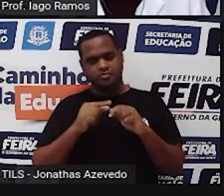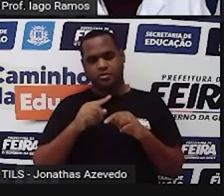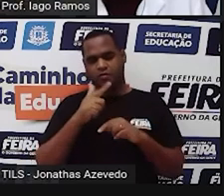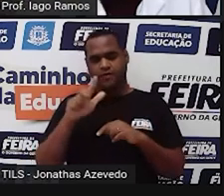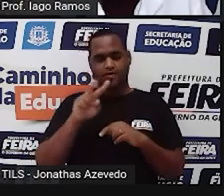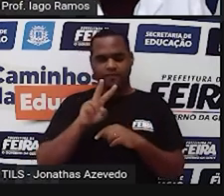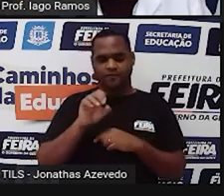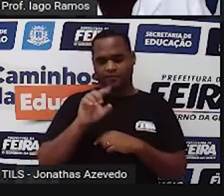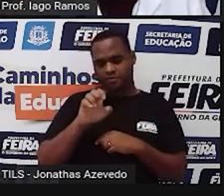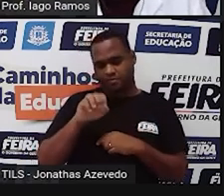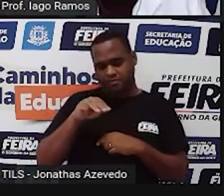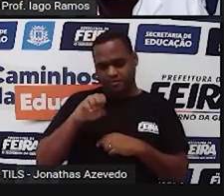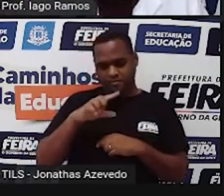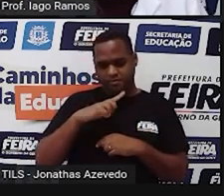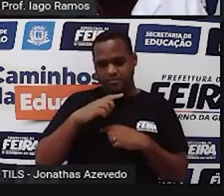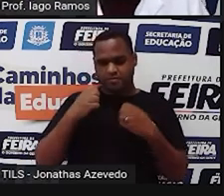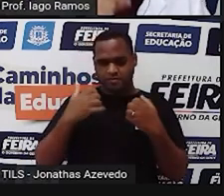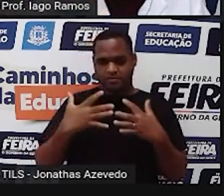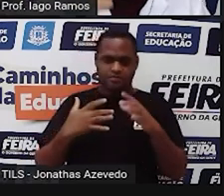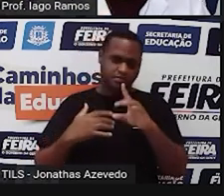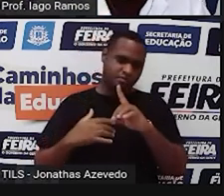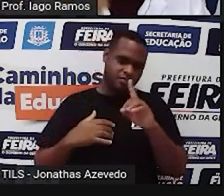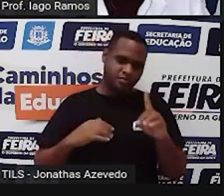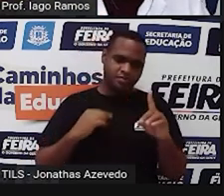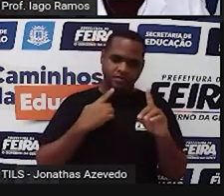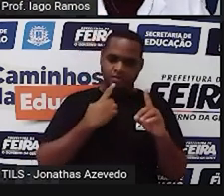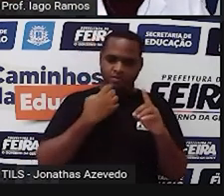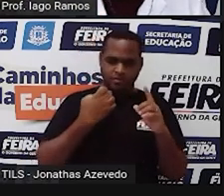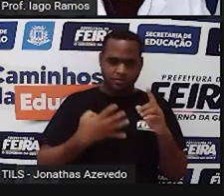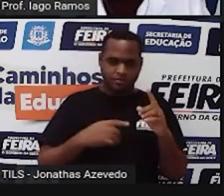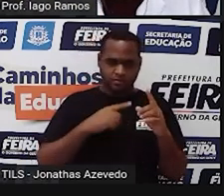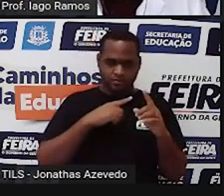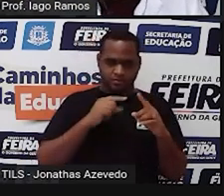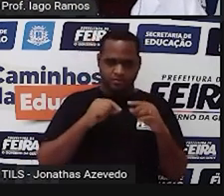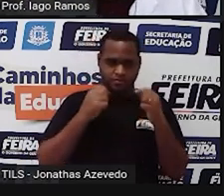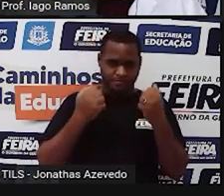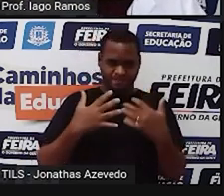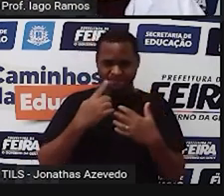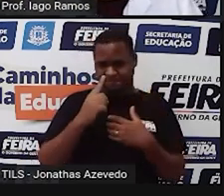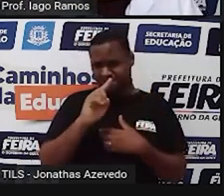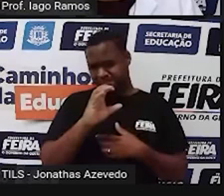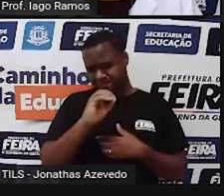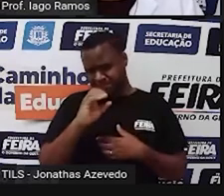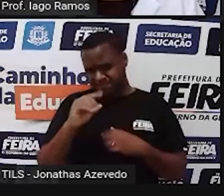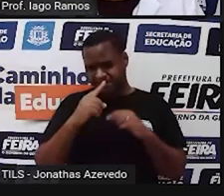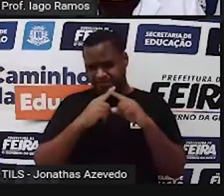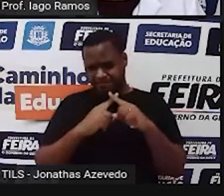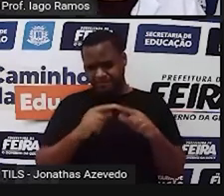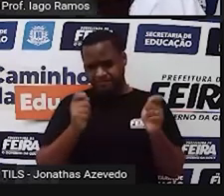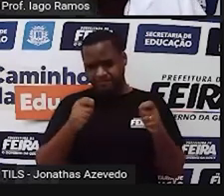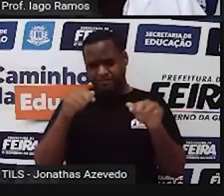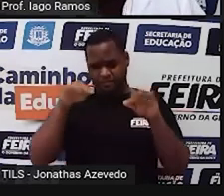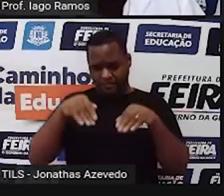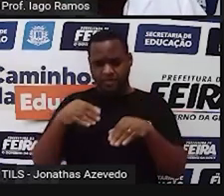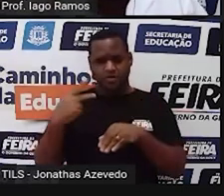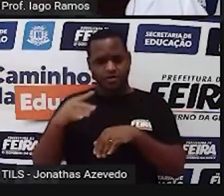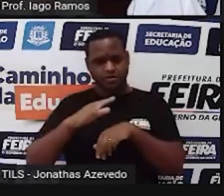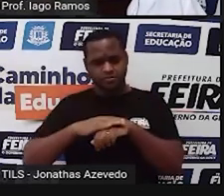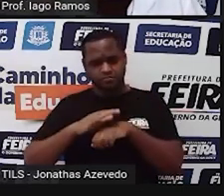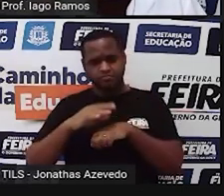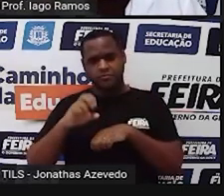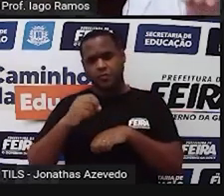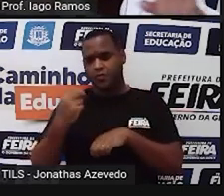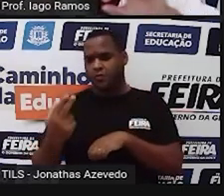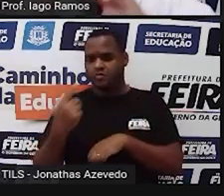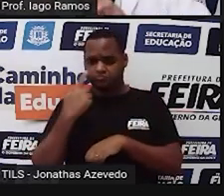e vai para uma que está à direita, a gente vai fazendo multiplicações por mil até chegar naquela que a gente quer. Ou se a gente pega